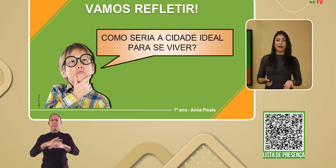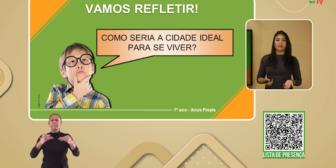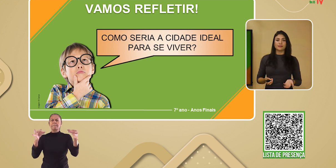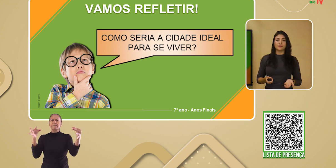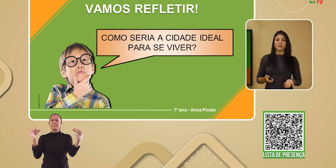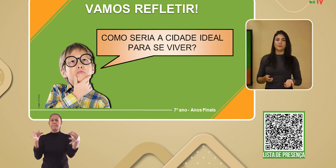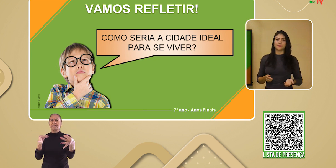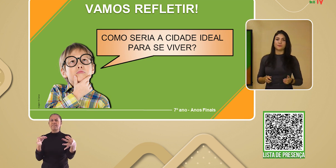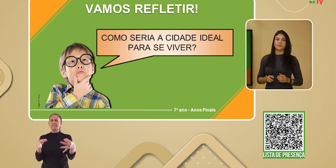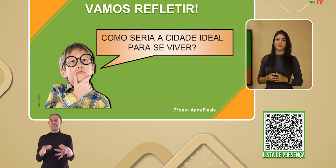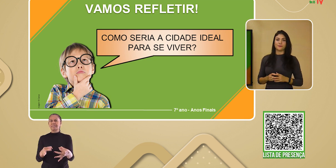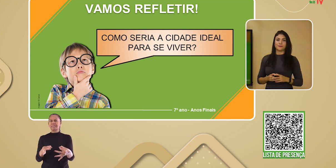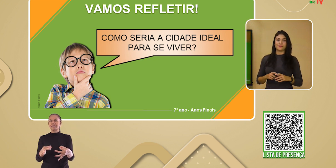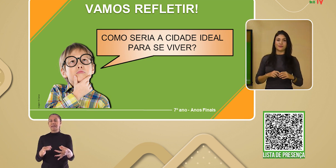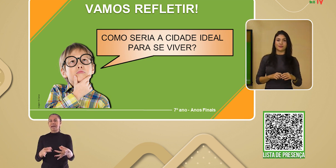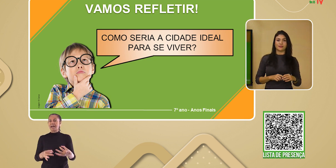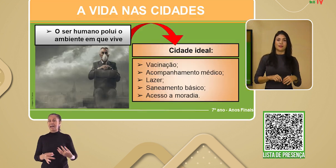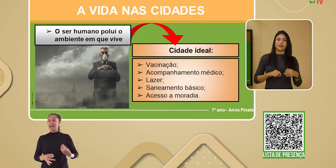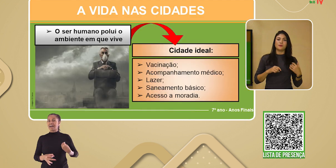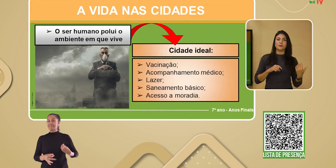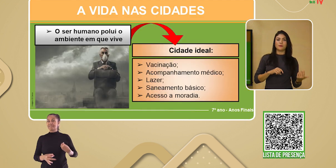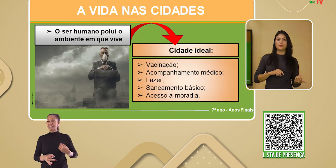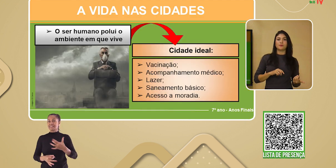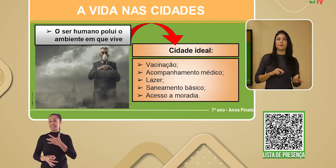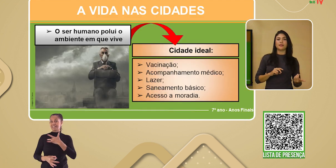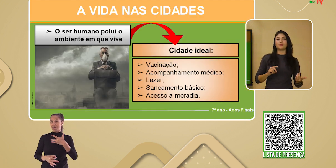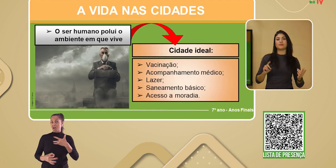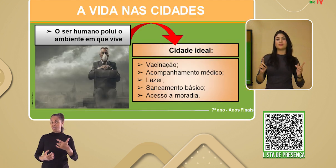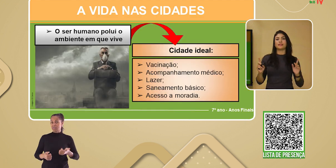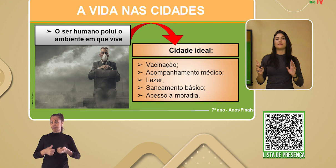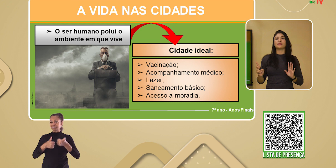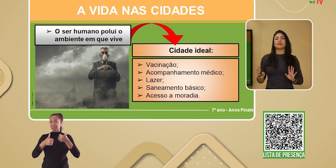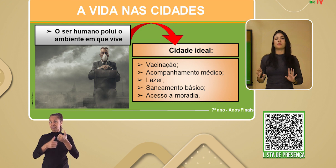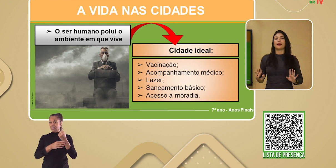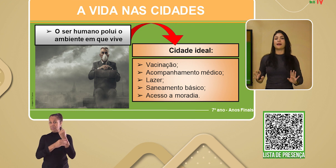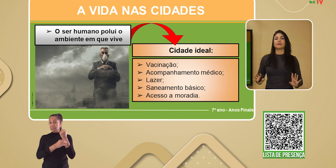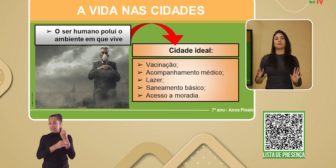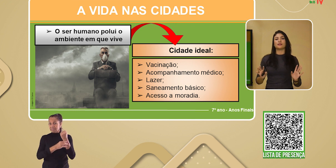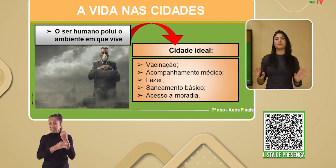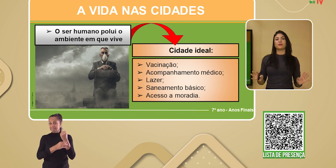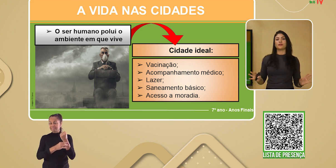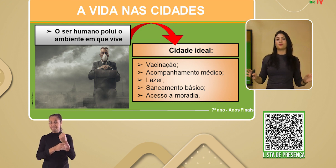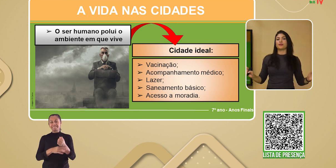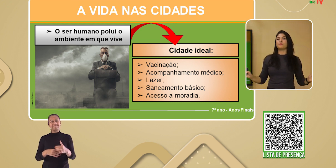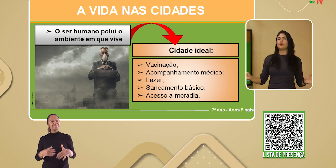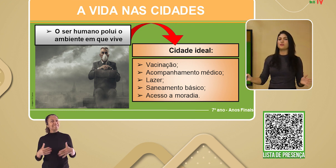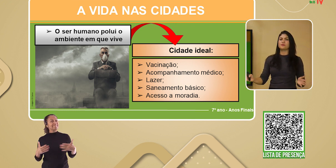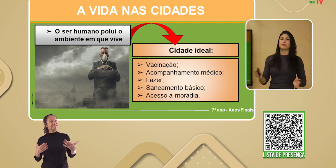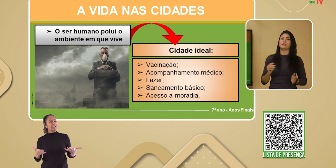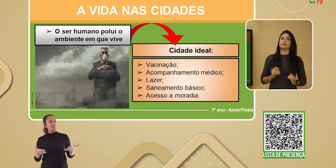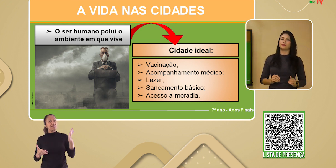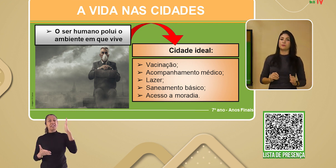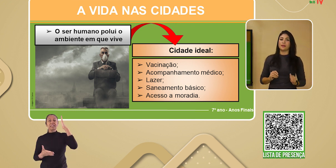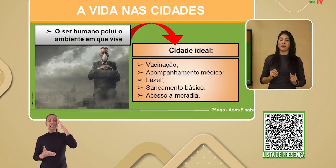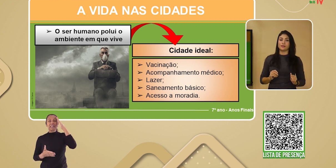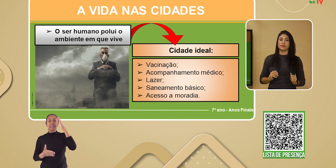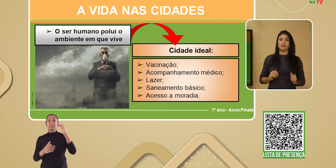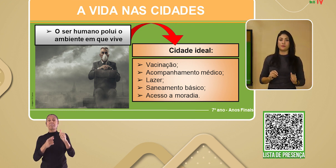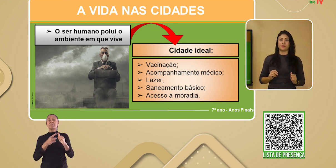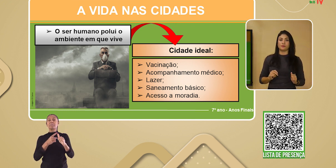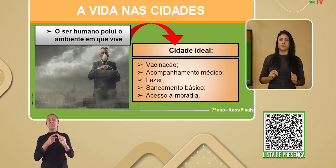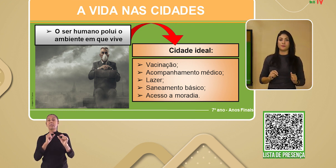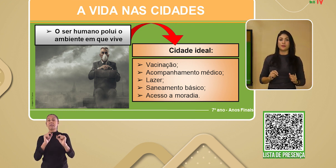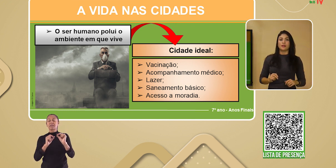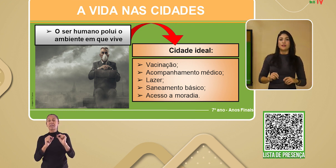assegurada? Em um primeiro momento, você deve se lembrar que o ser humano vem modificando o ambiente